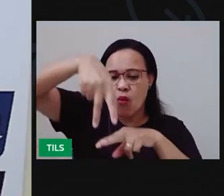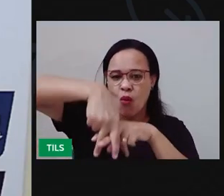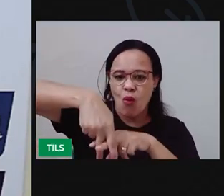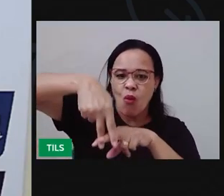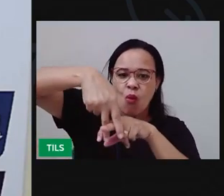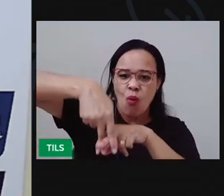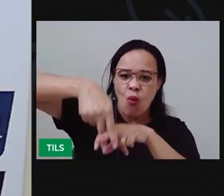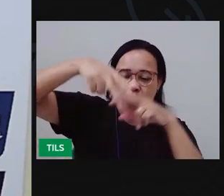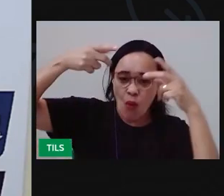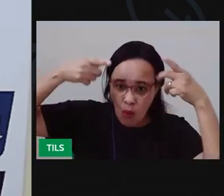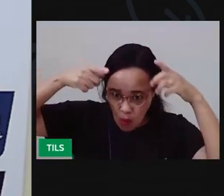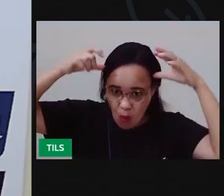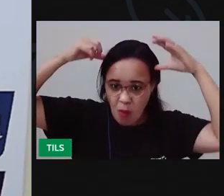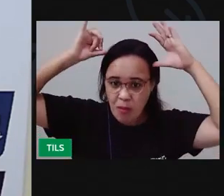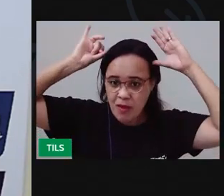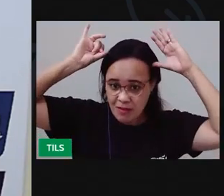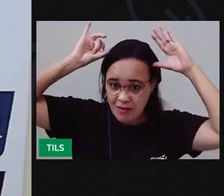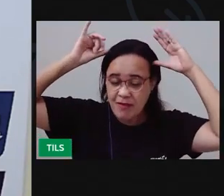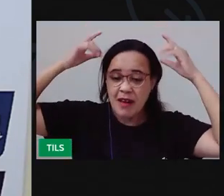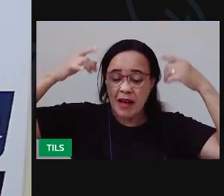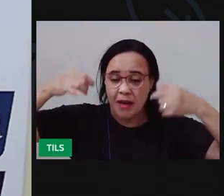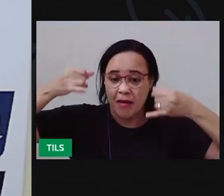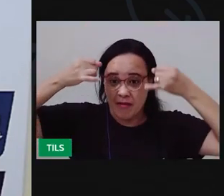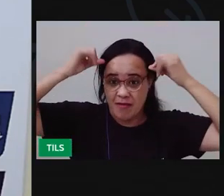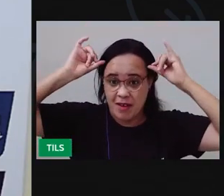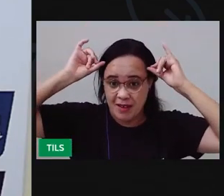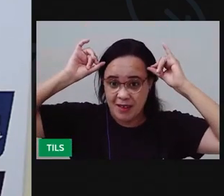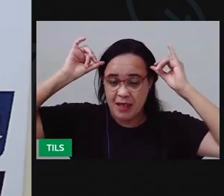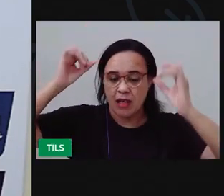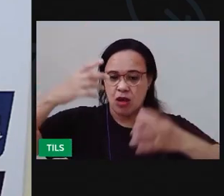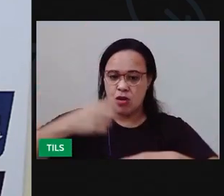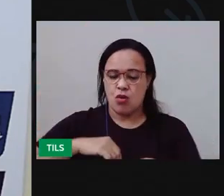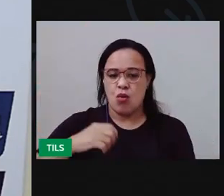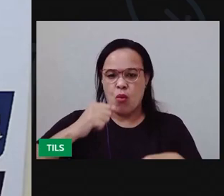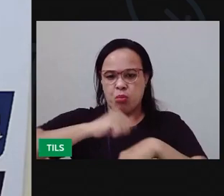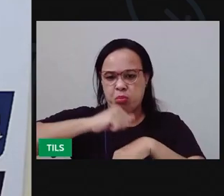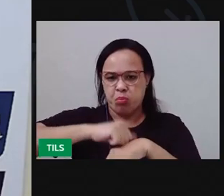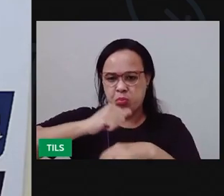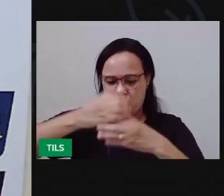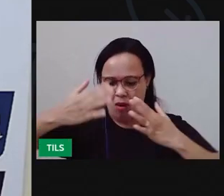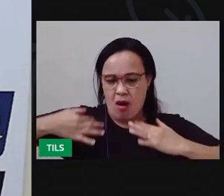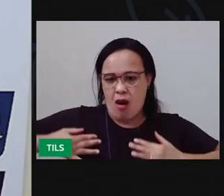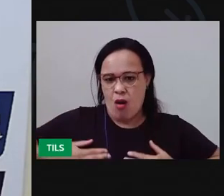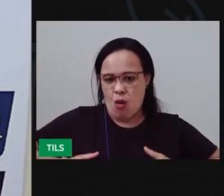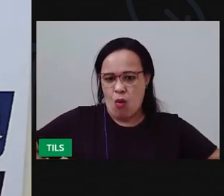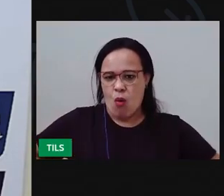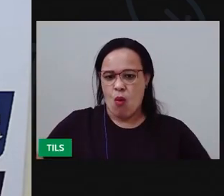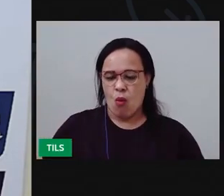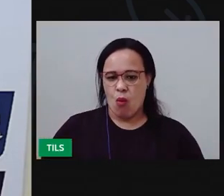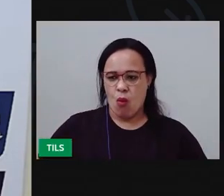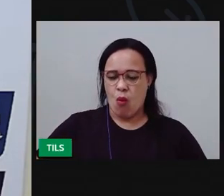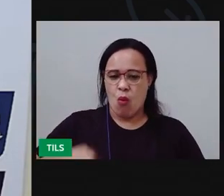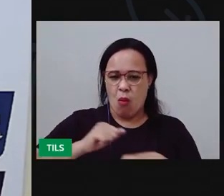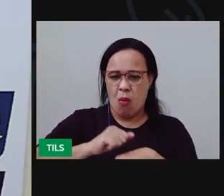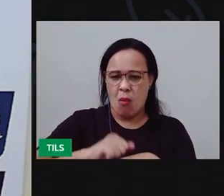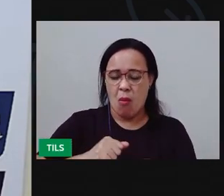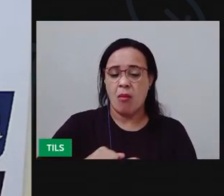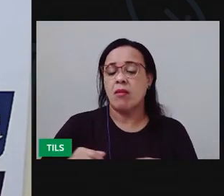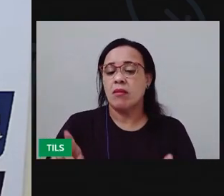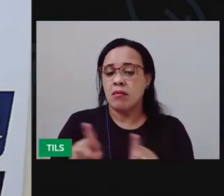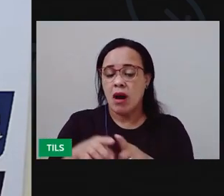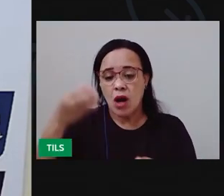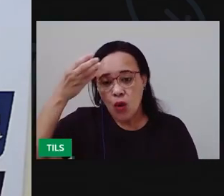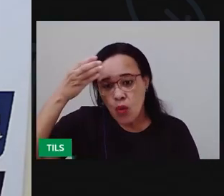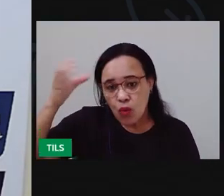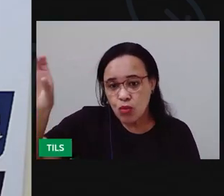vestido de couro e um punhal na cintura. O poeta tem cultura em tudo quando ele faz. Tem